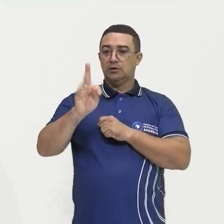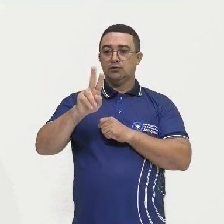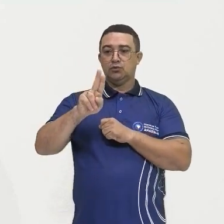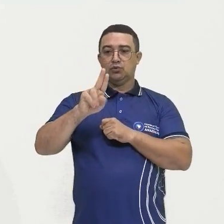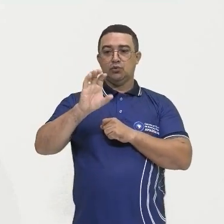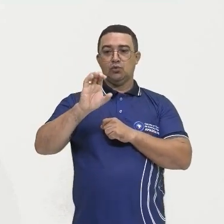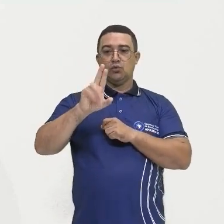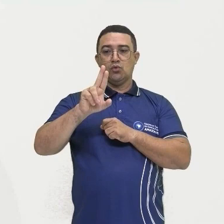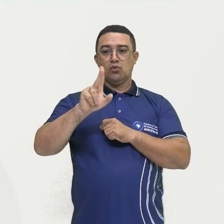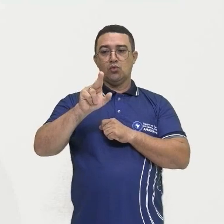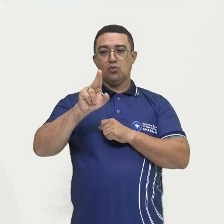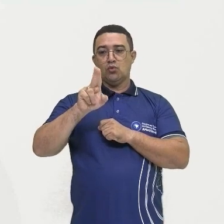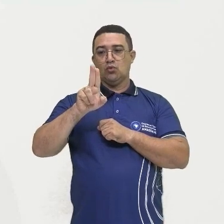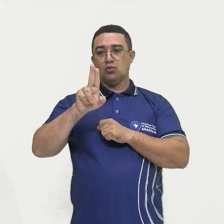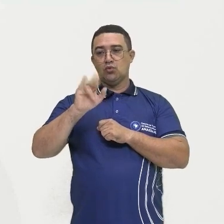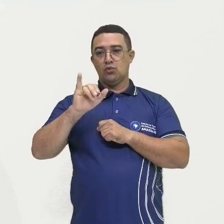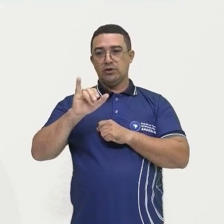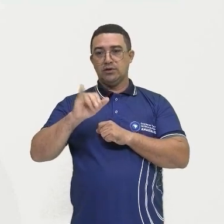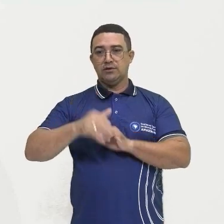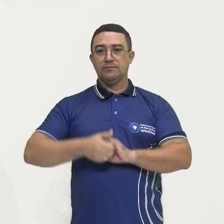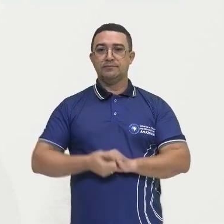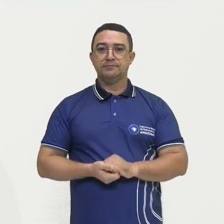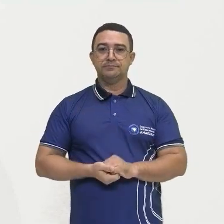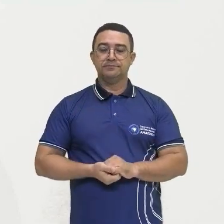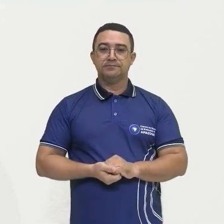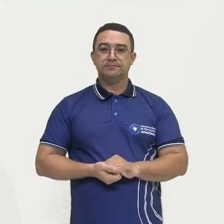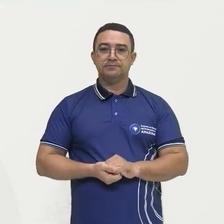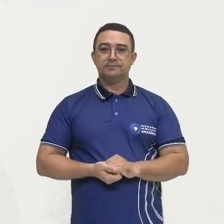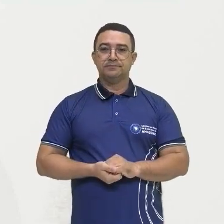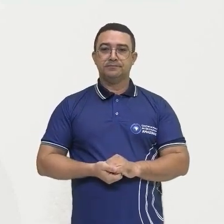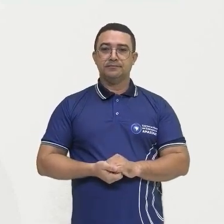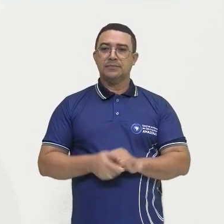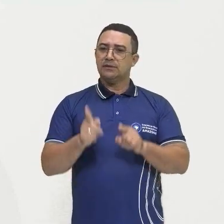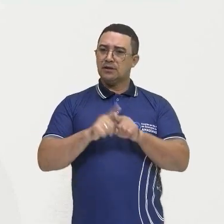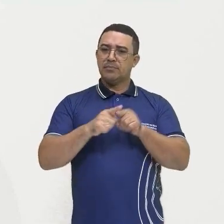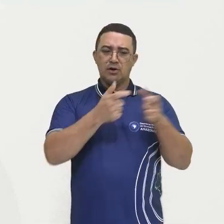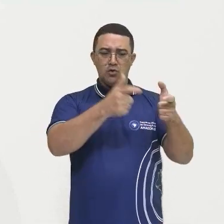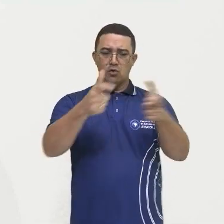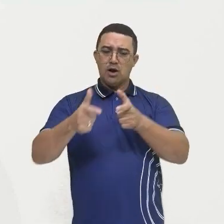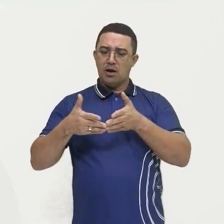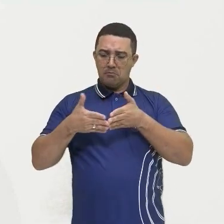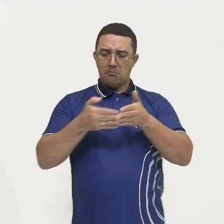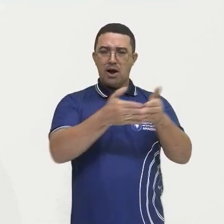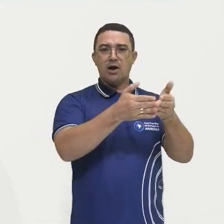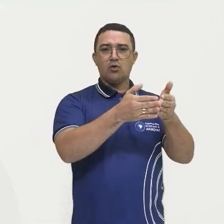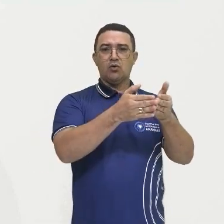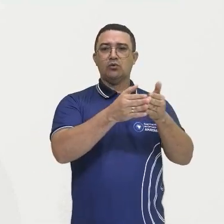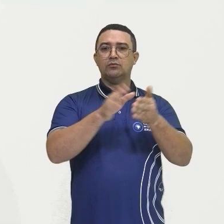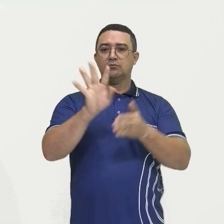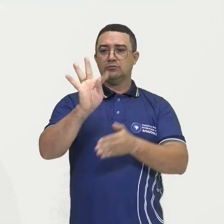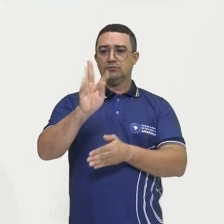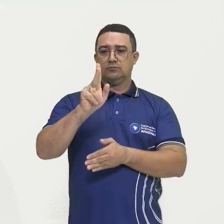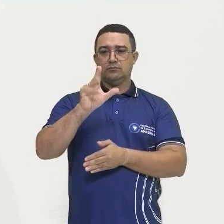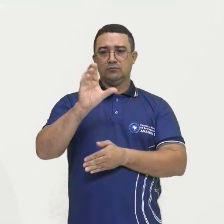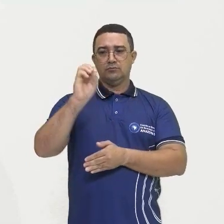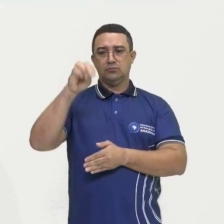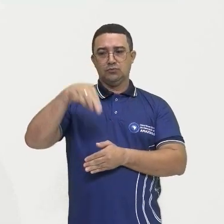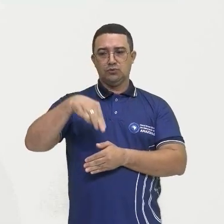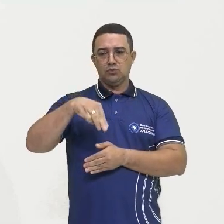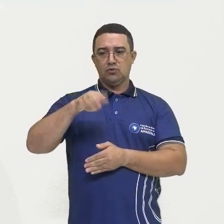empresa, o Porto Trombetas, também em 1979, em Oriximiná, com